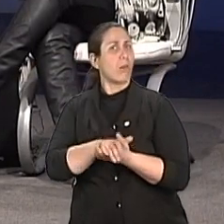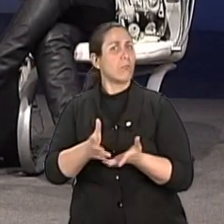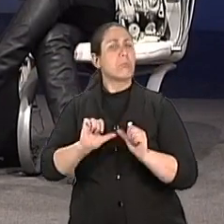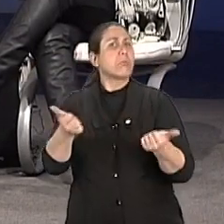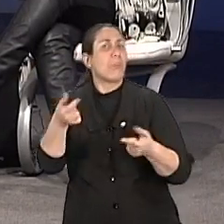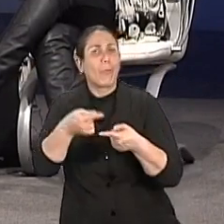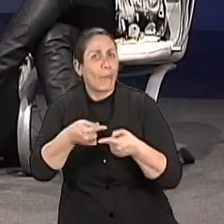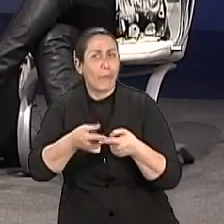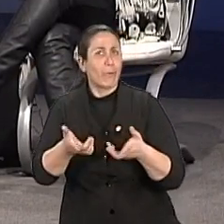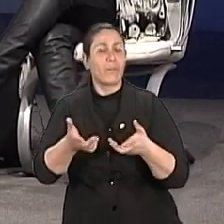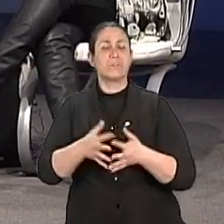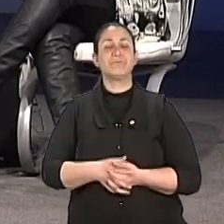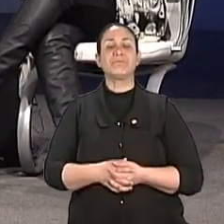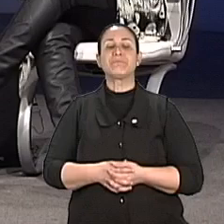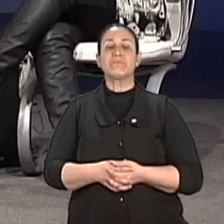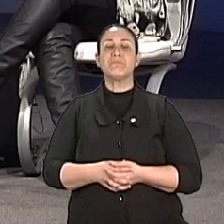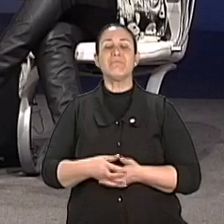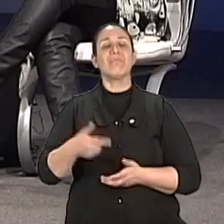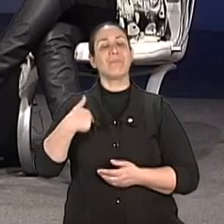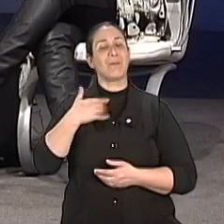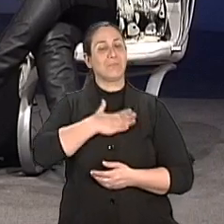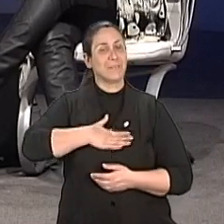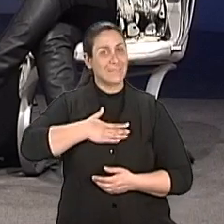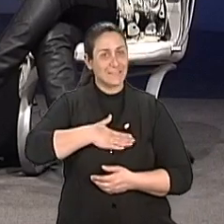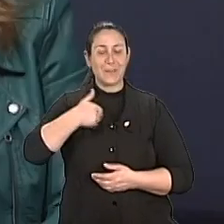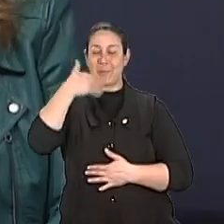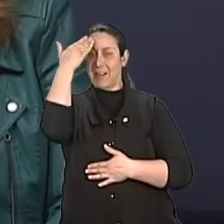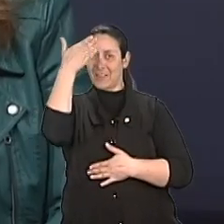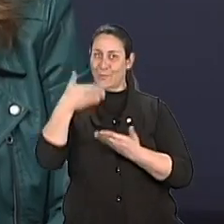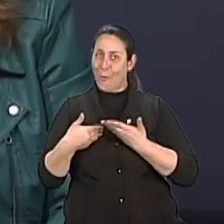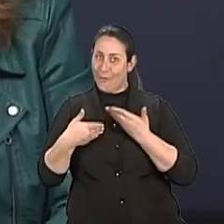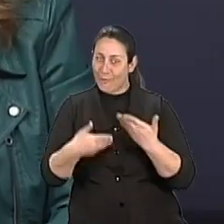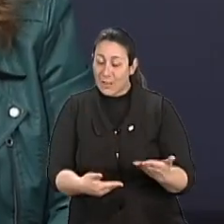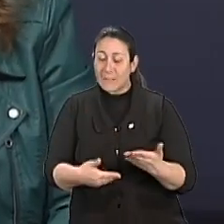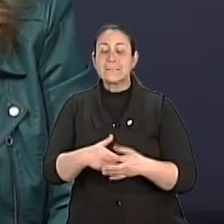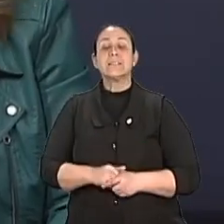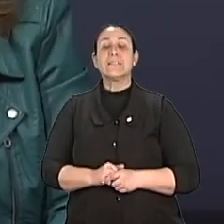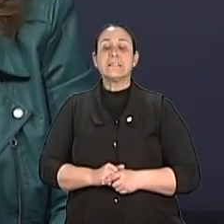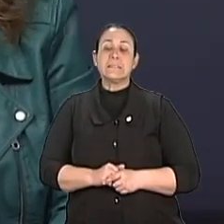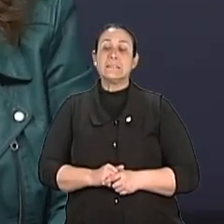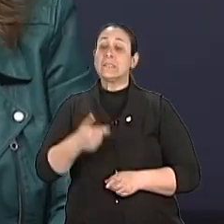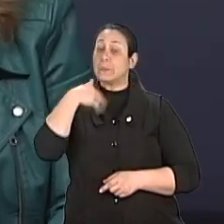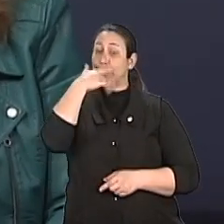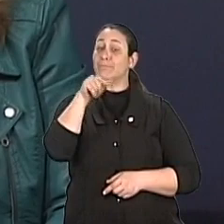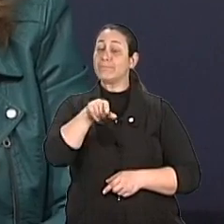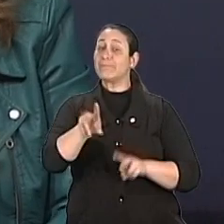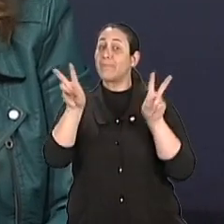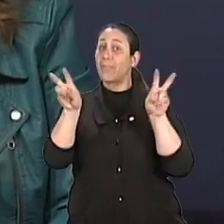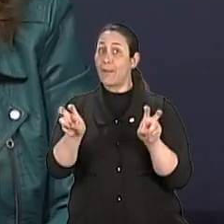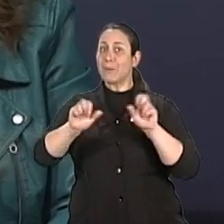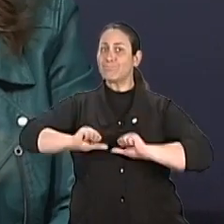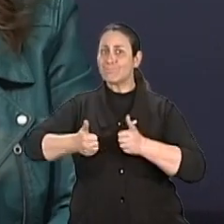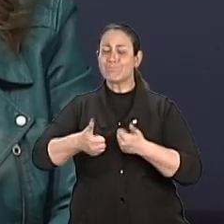Tá. É um prazer estar aqui contigo, Isabel, agradeço o convite. Eu acho que esse é um tema hoje que é